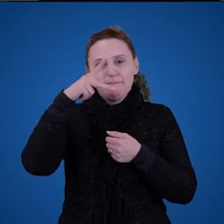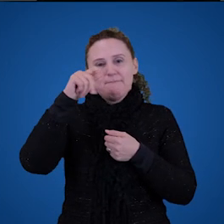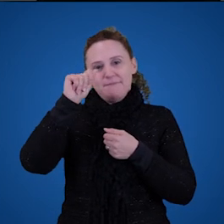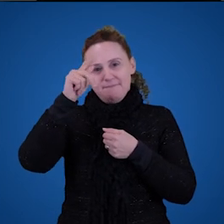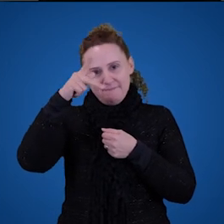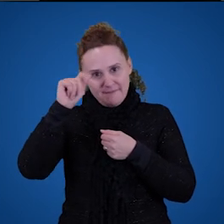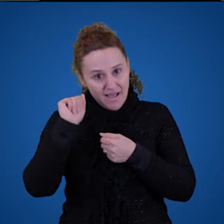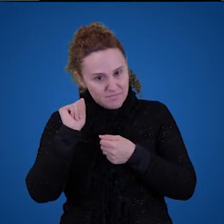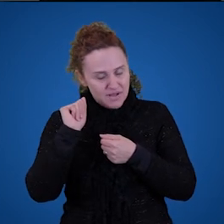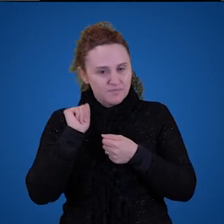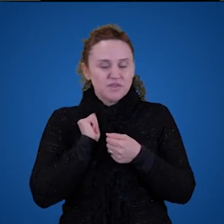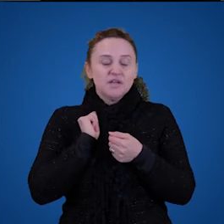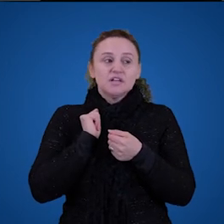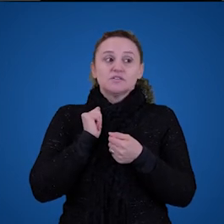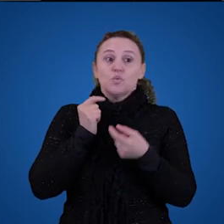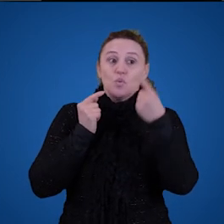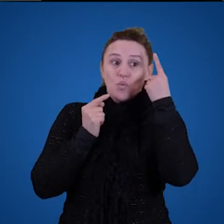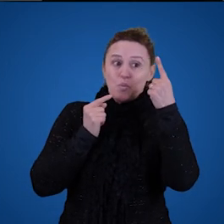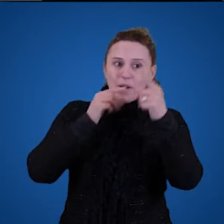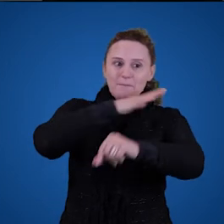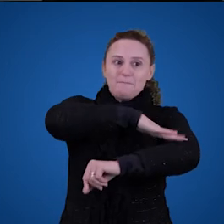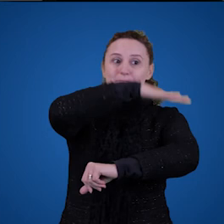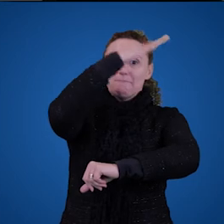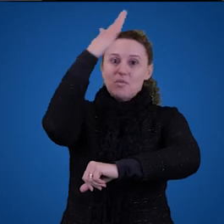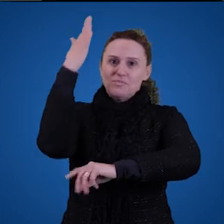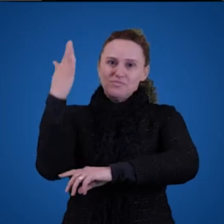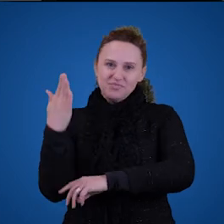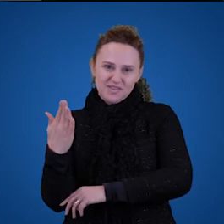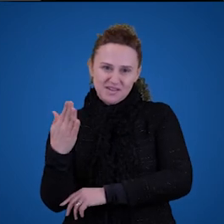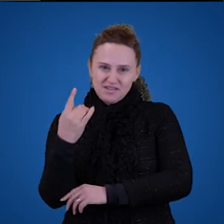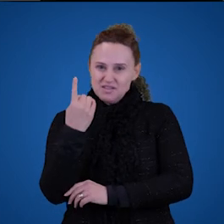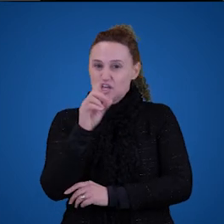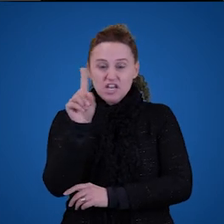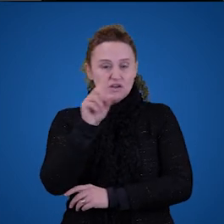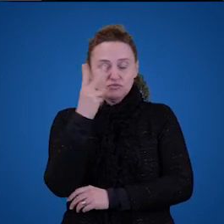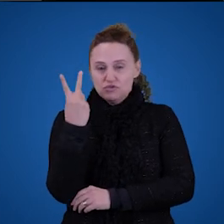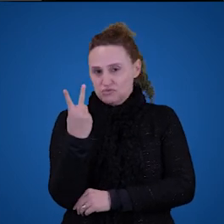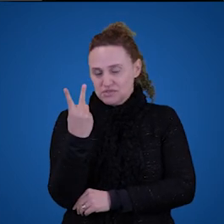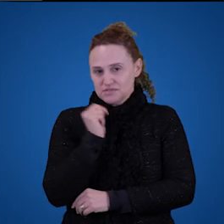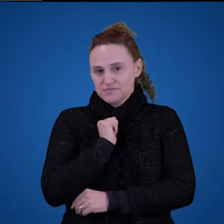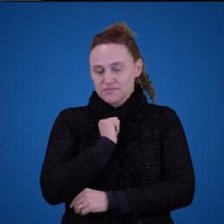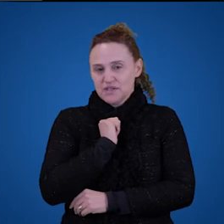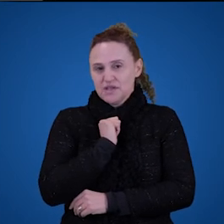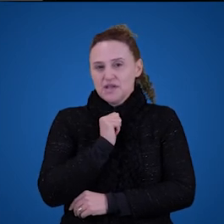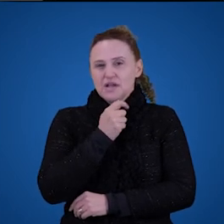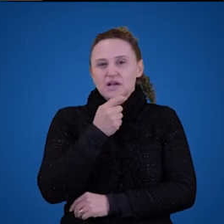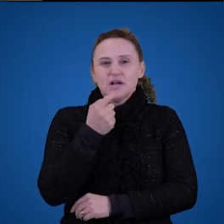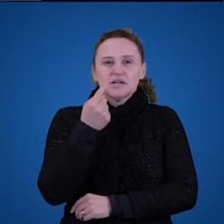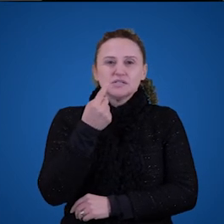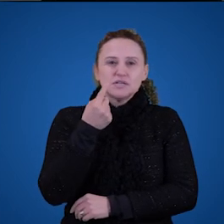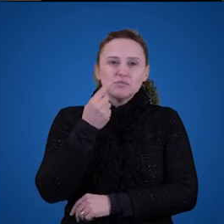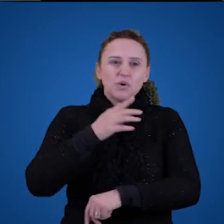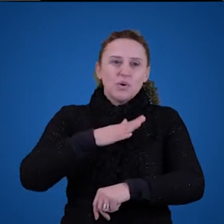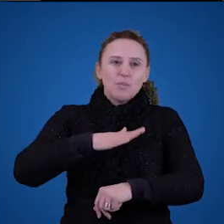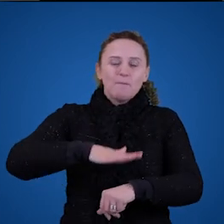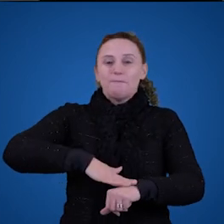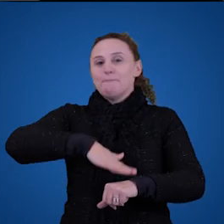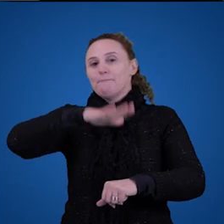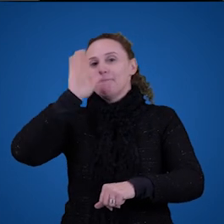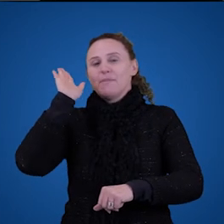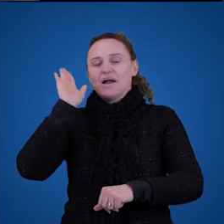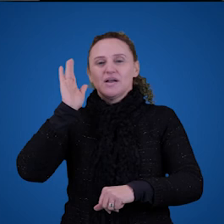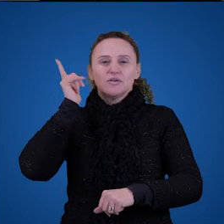fato. Nós temos uma montanha mais alta do mundo e não duas. A gente tem o maior vencedor de medalhas olímpicas,